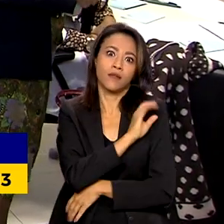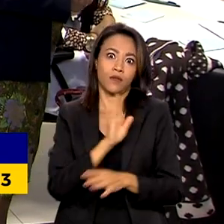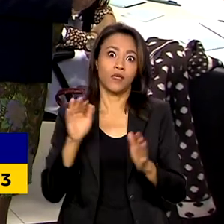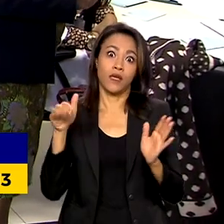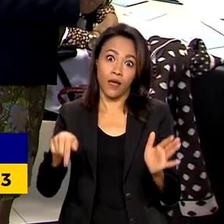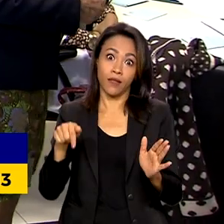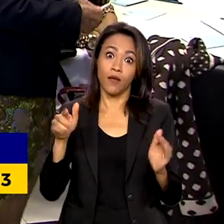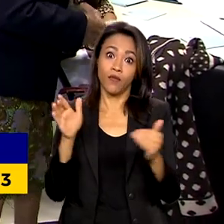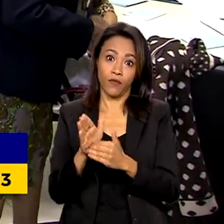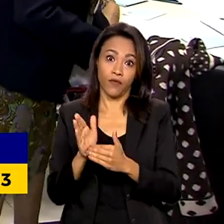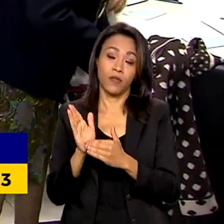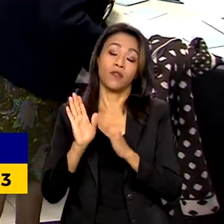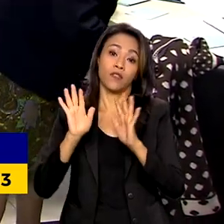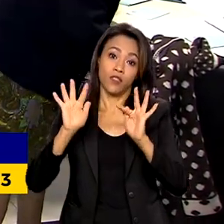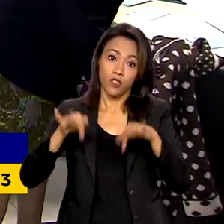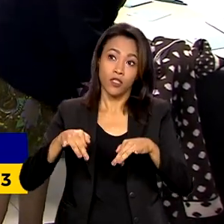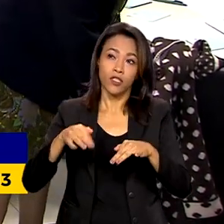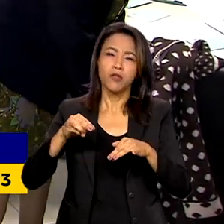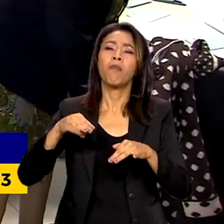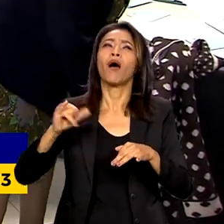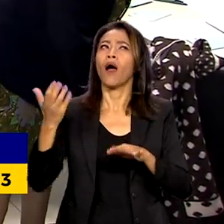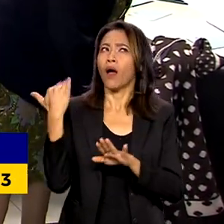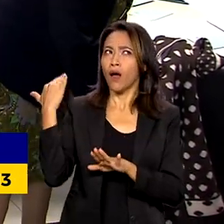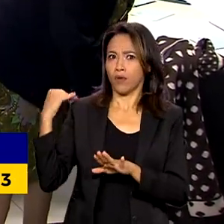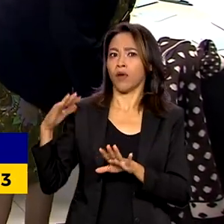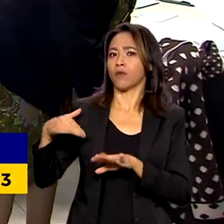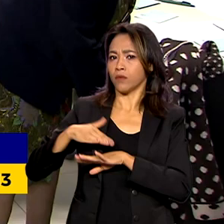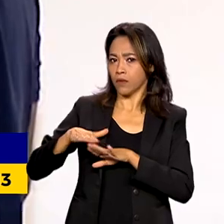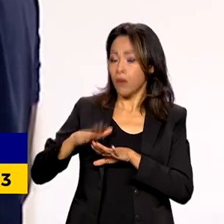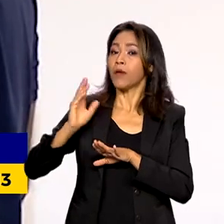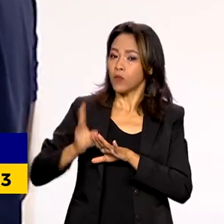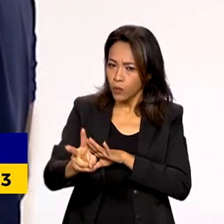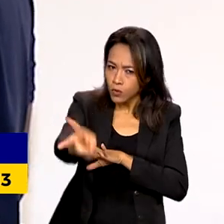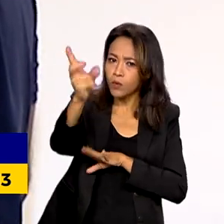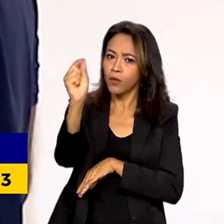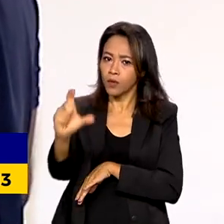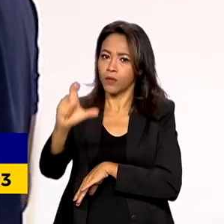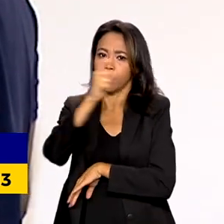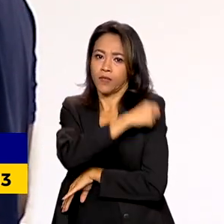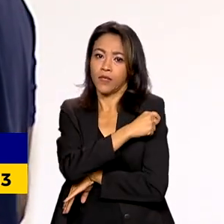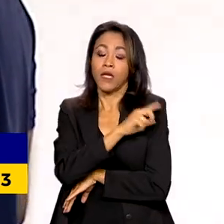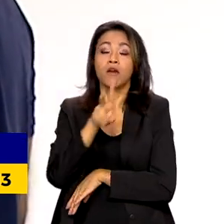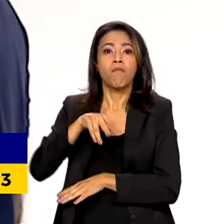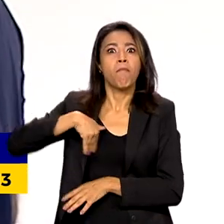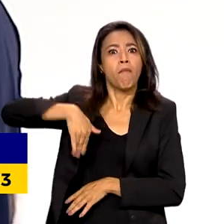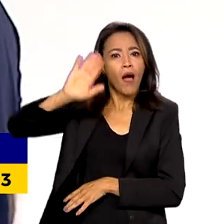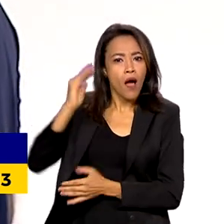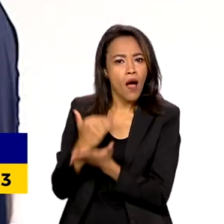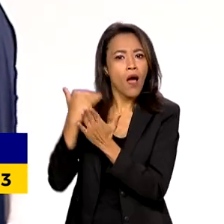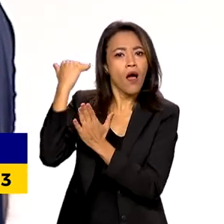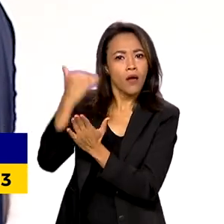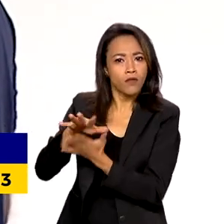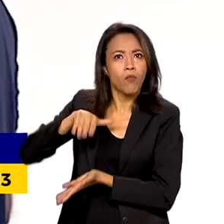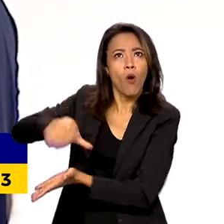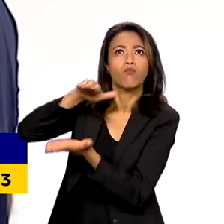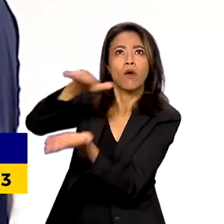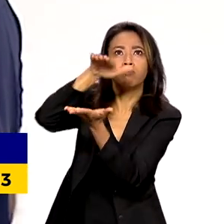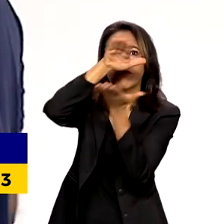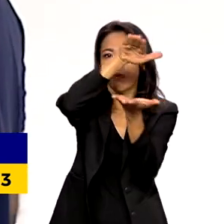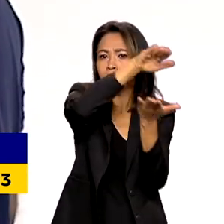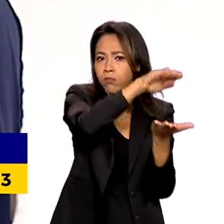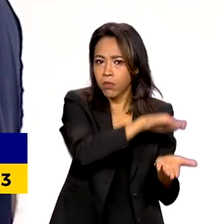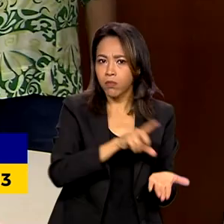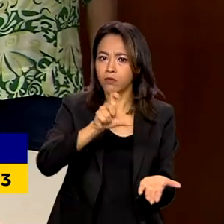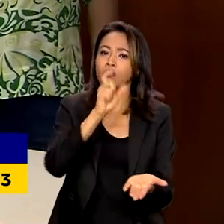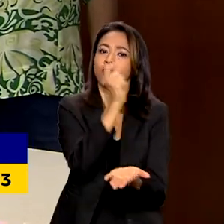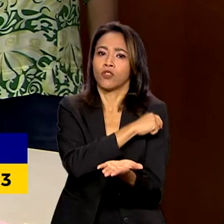maio. Por isso, quase 80 milhões de doses da vacina da gripe foram distribuídas para todo o país e